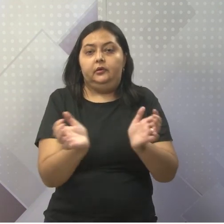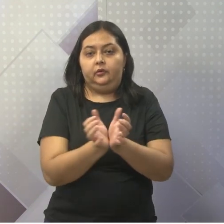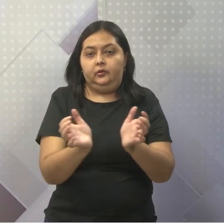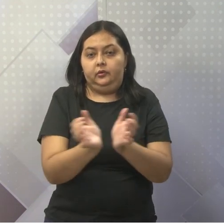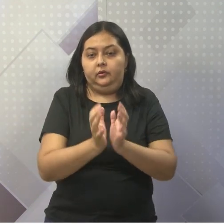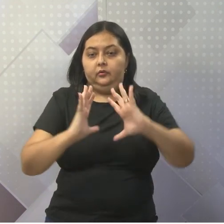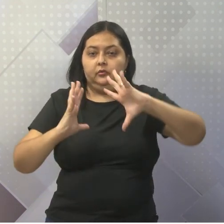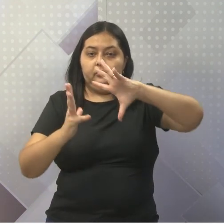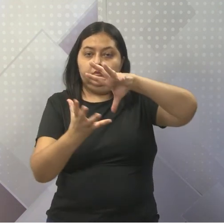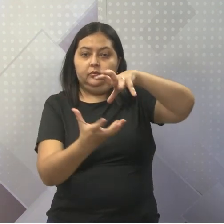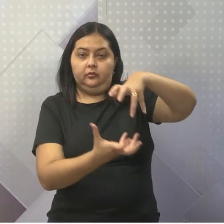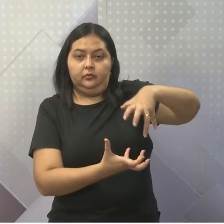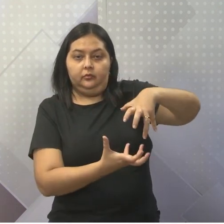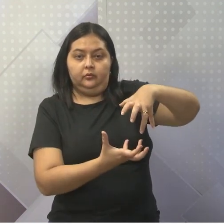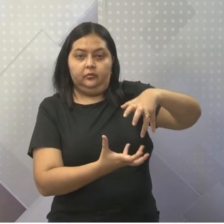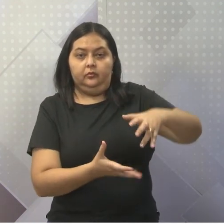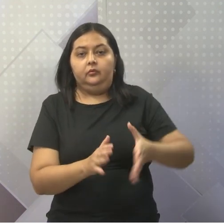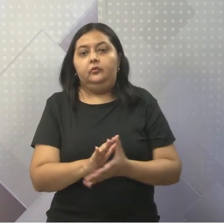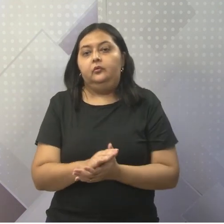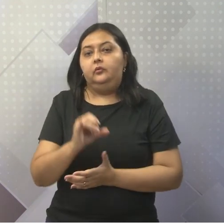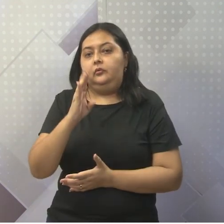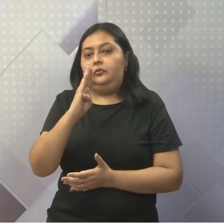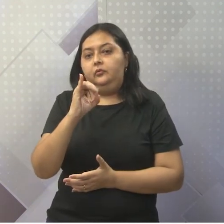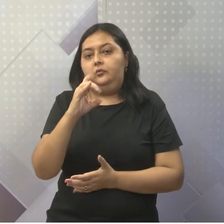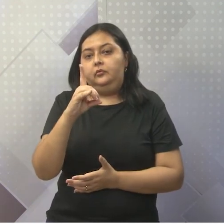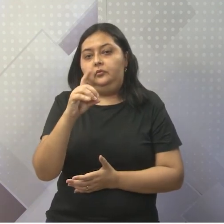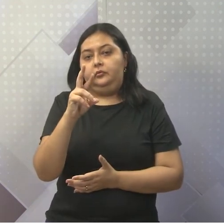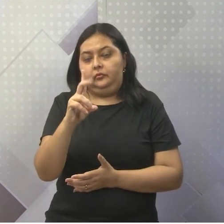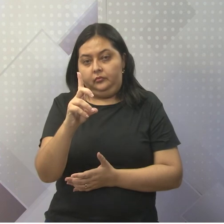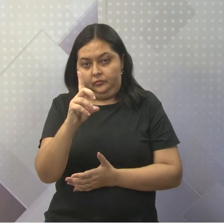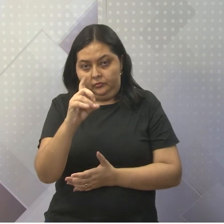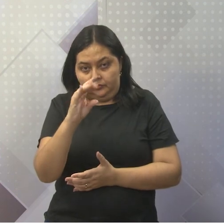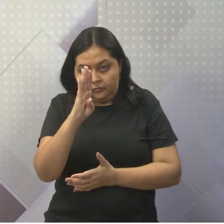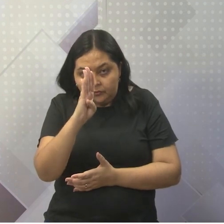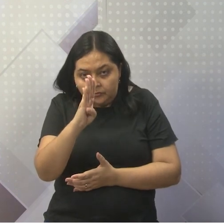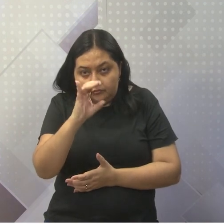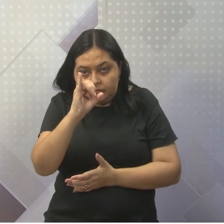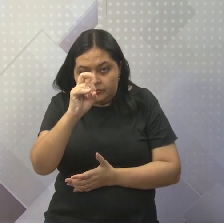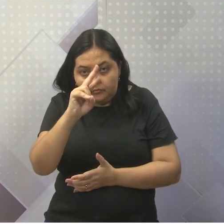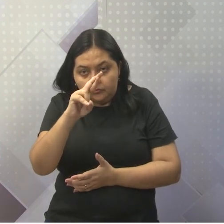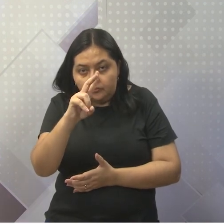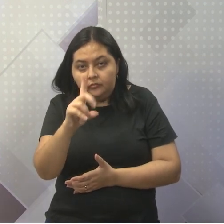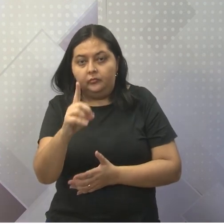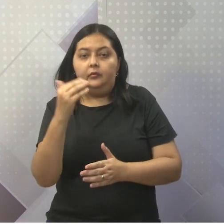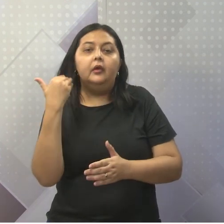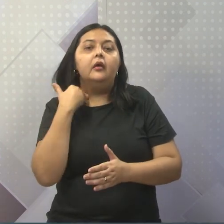E o BIRD, que é o Banco Internacional para a Reconstrução e Desenvolvimento.